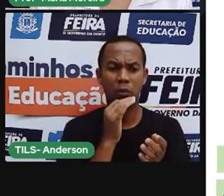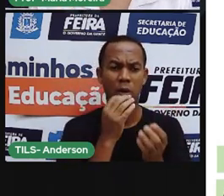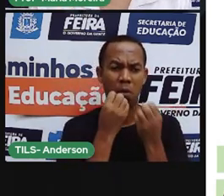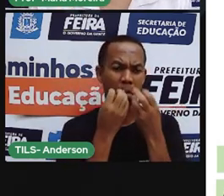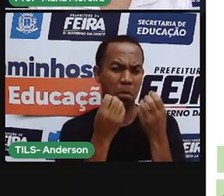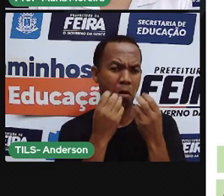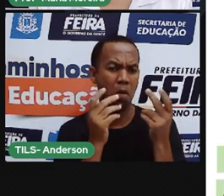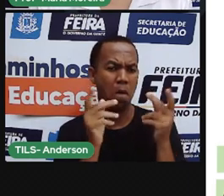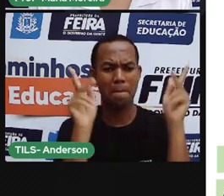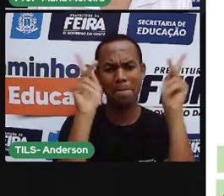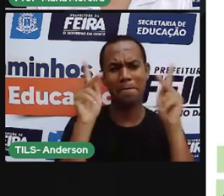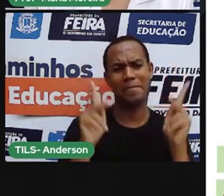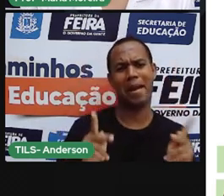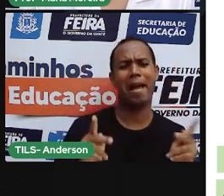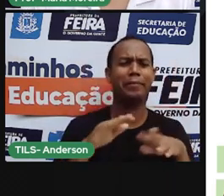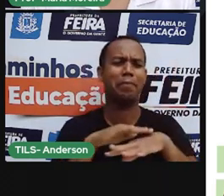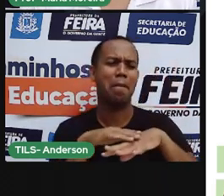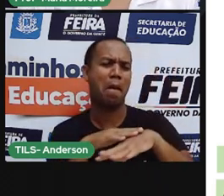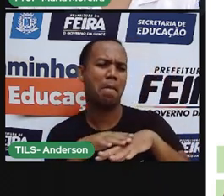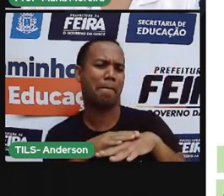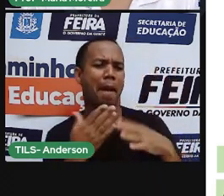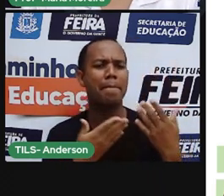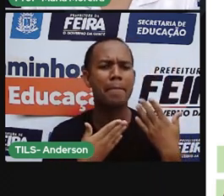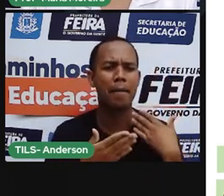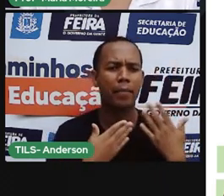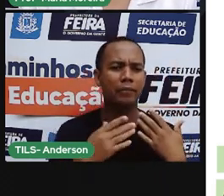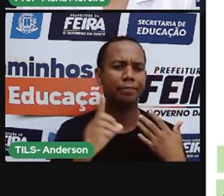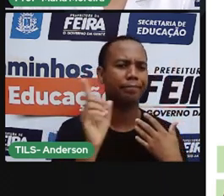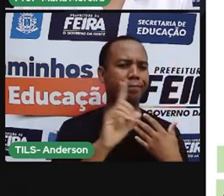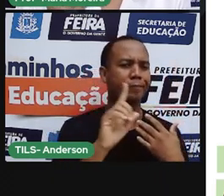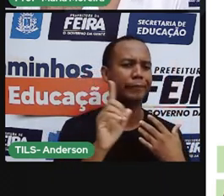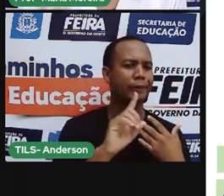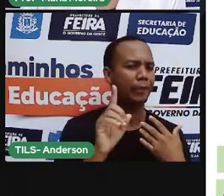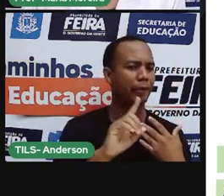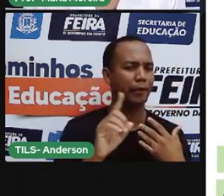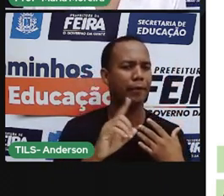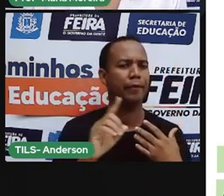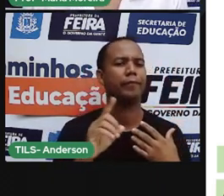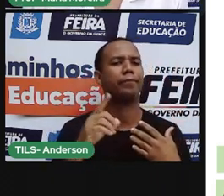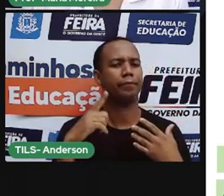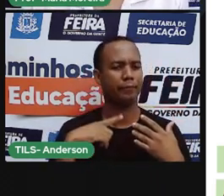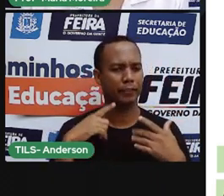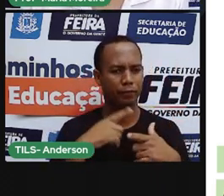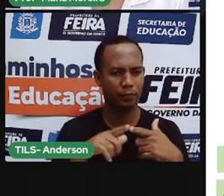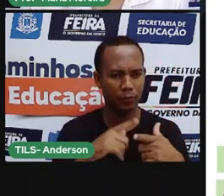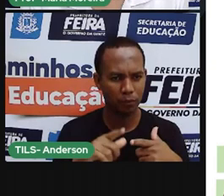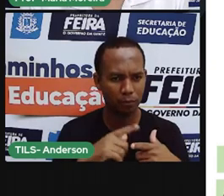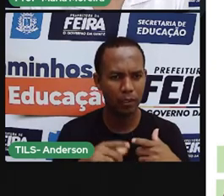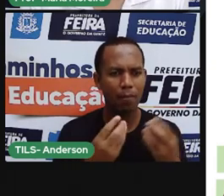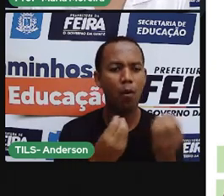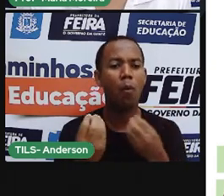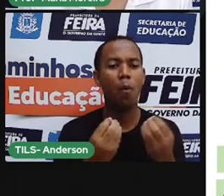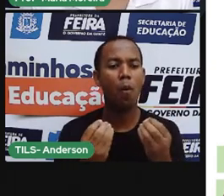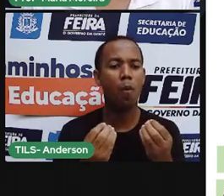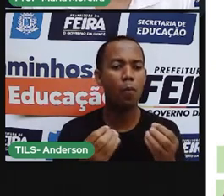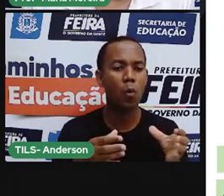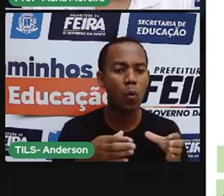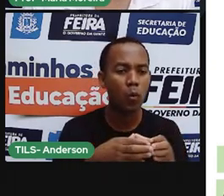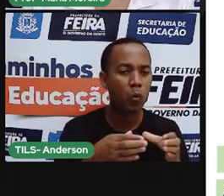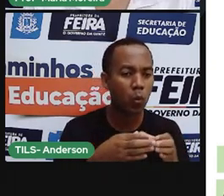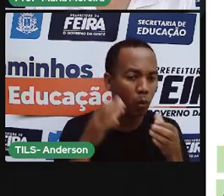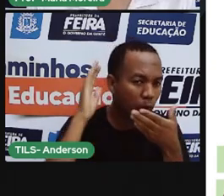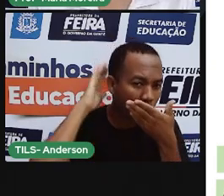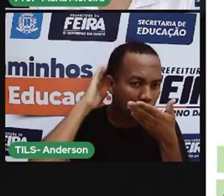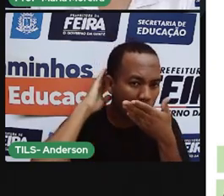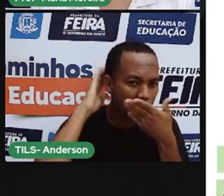tranquilamente, né? Bom, mas o que foi que aconteceu com esses indígenas? O que aconteceu com o